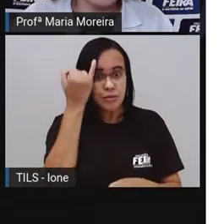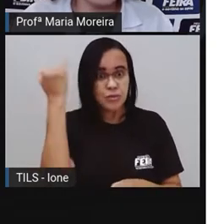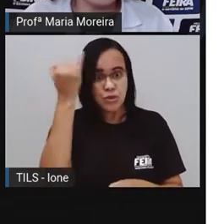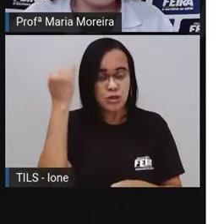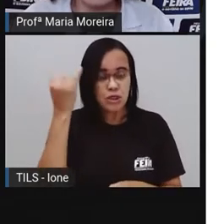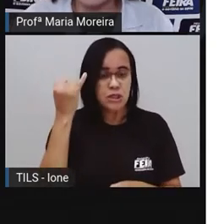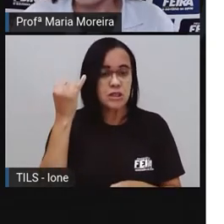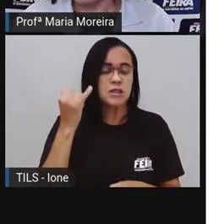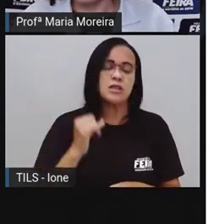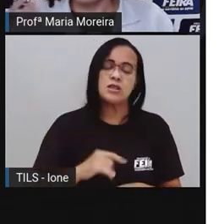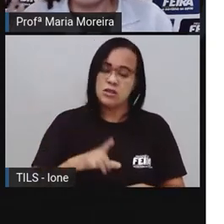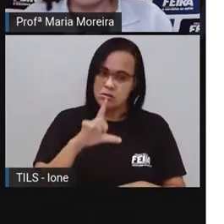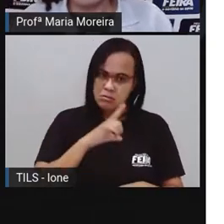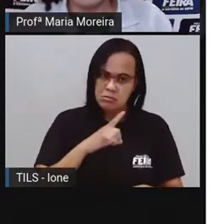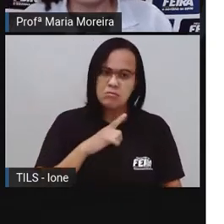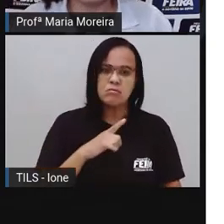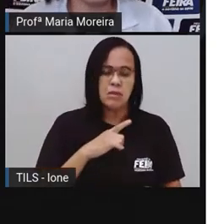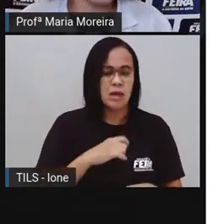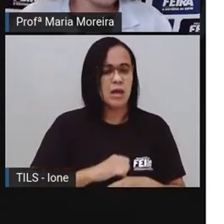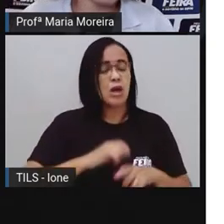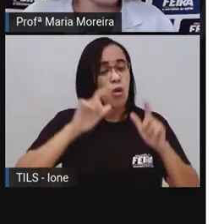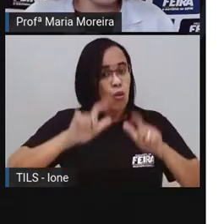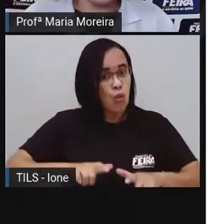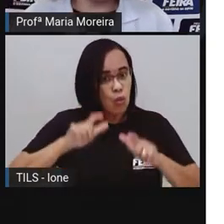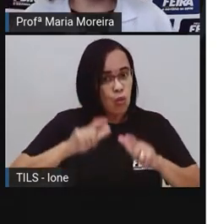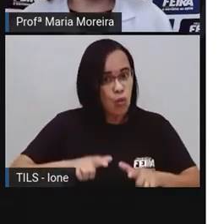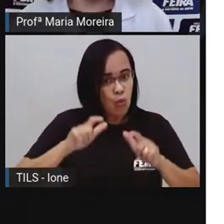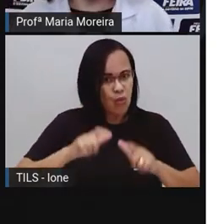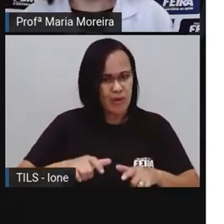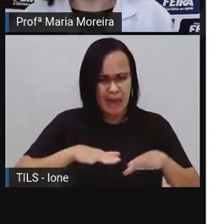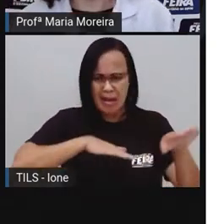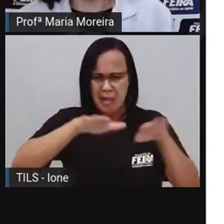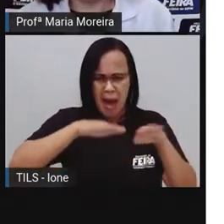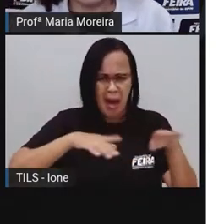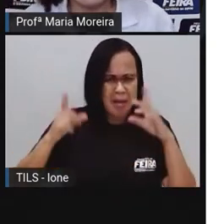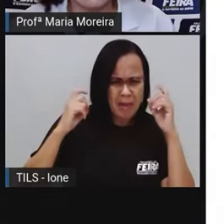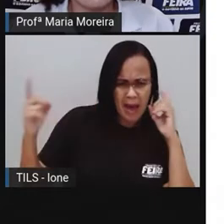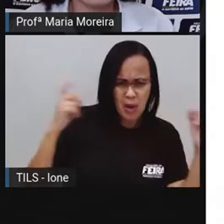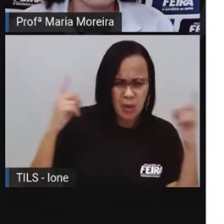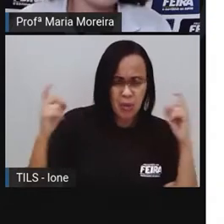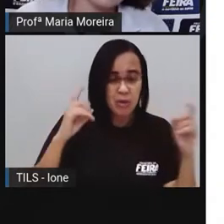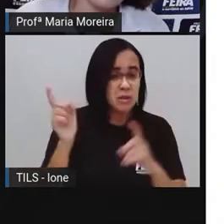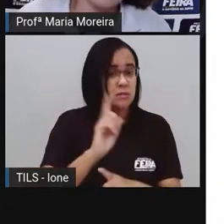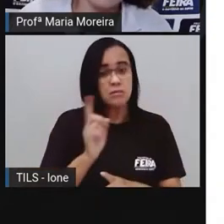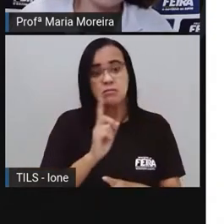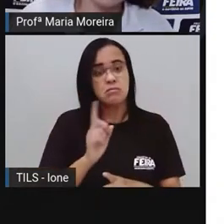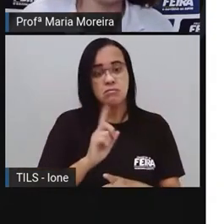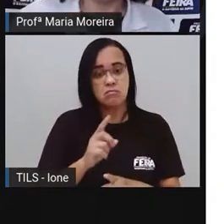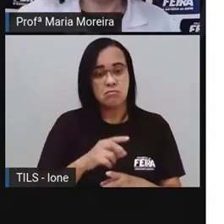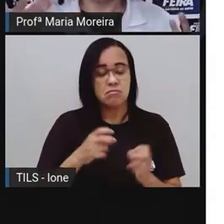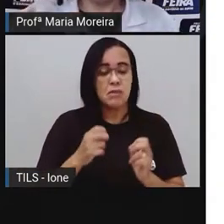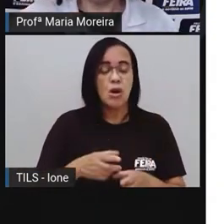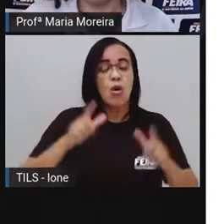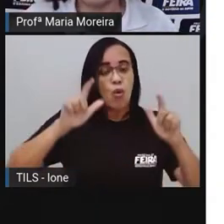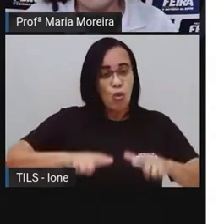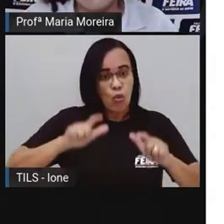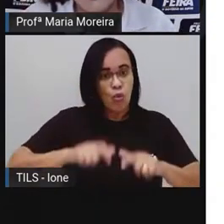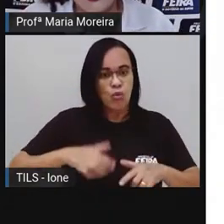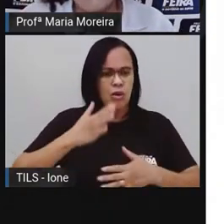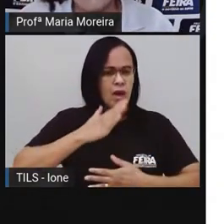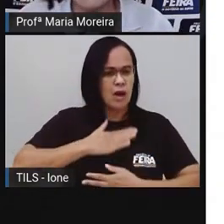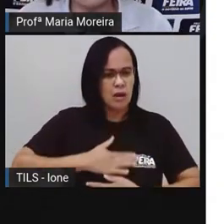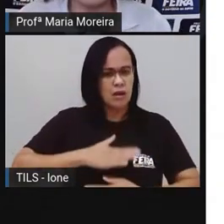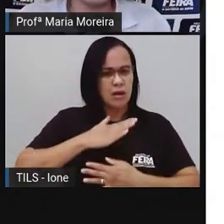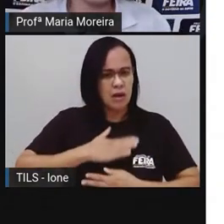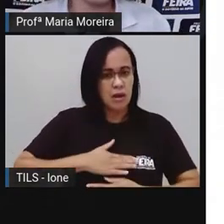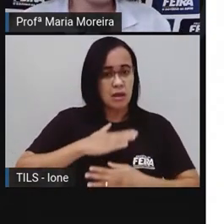tire esses momentos, procurar em locais menos movimentados, para a gente sentir essa leveza aí do local que não tem tanto